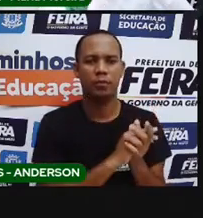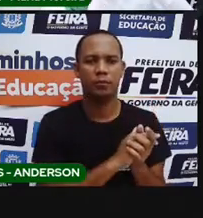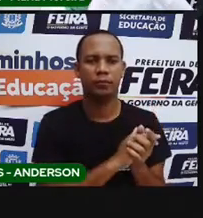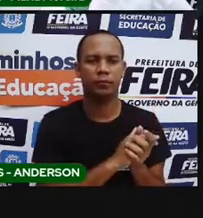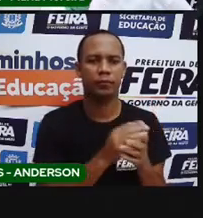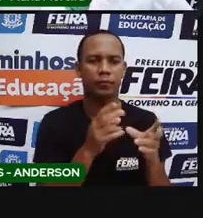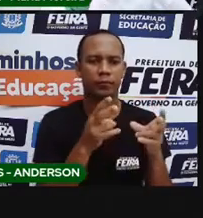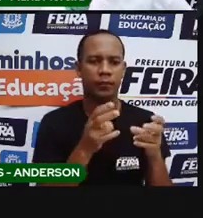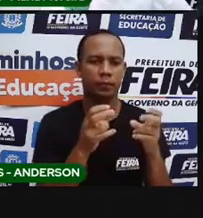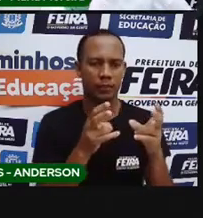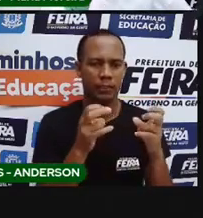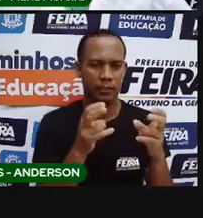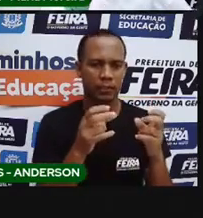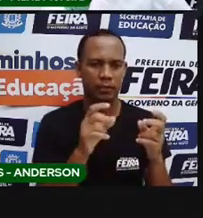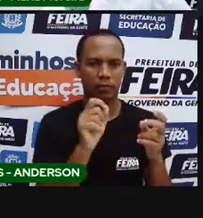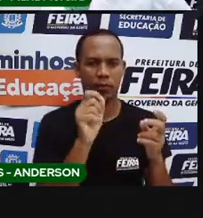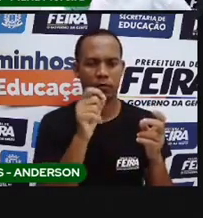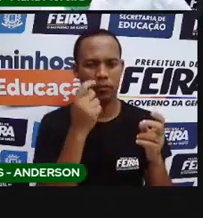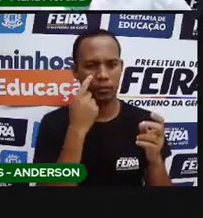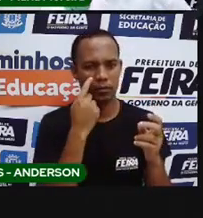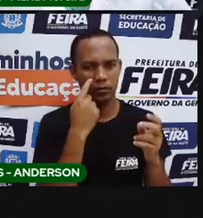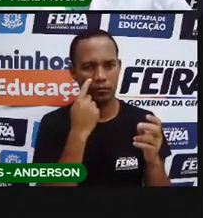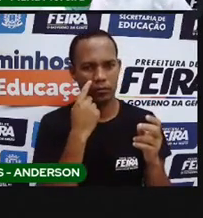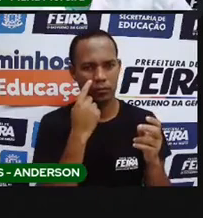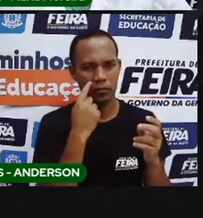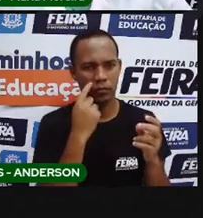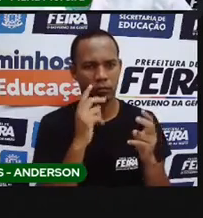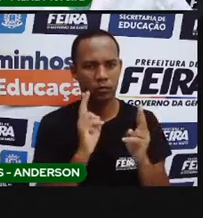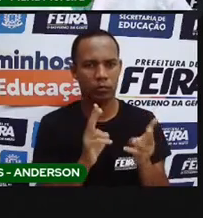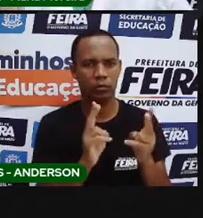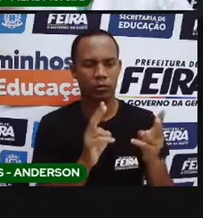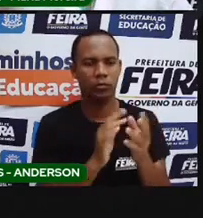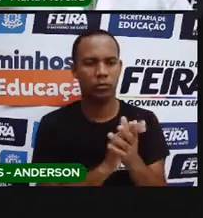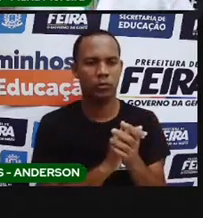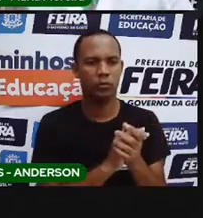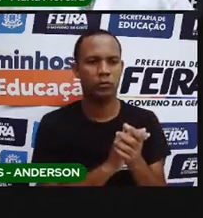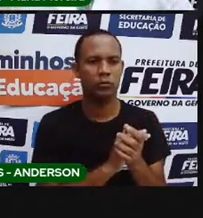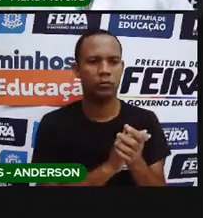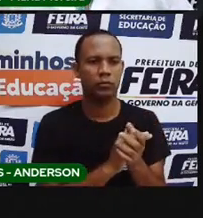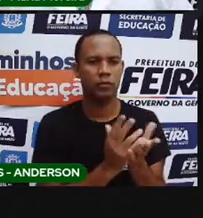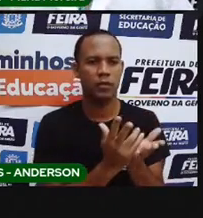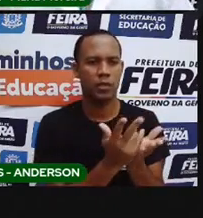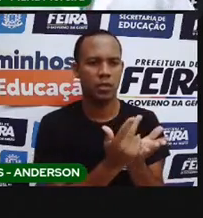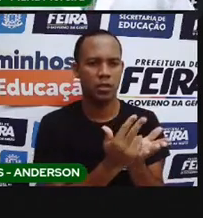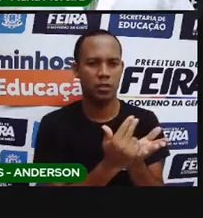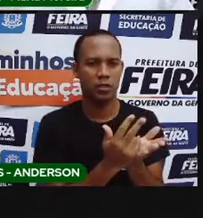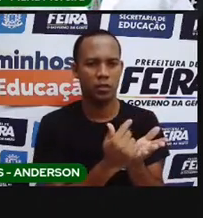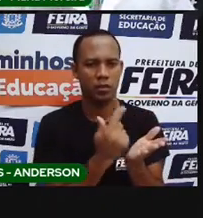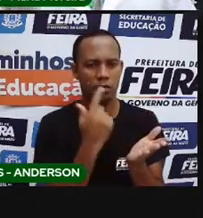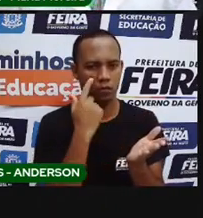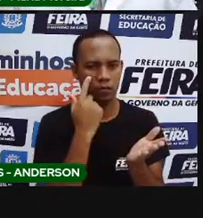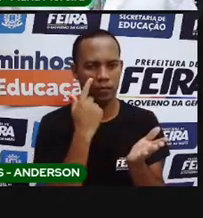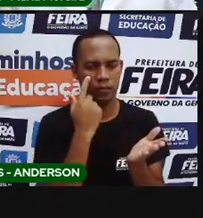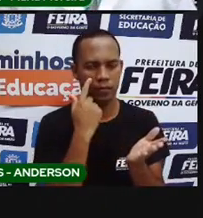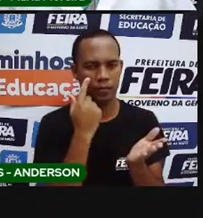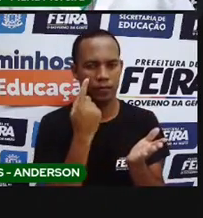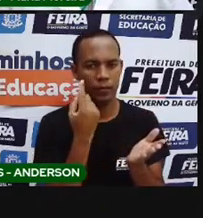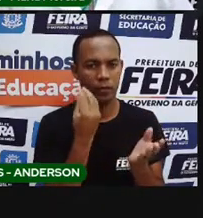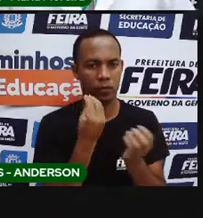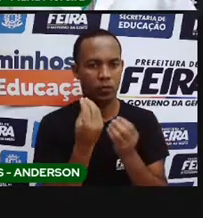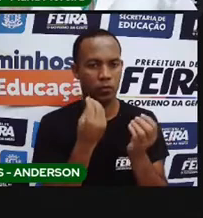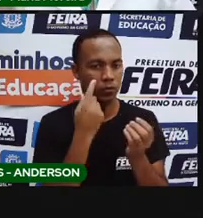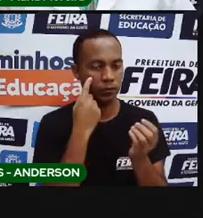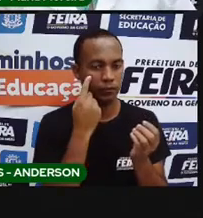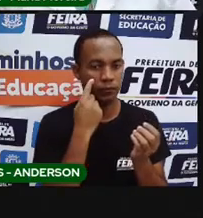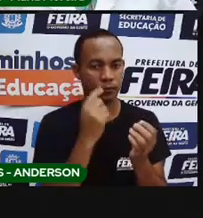Bom, observe os padrões que continuem reproduzindo. Então, aqui a gente tem alguns desenhos, e aí tem você reproduzindo